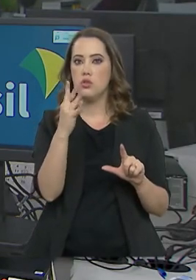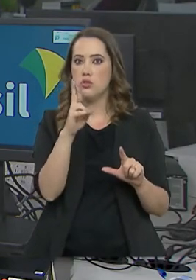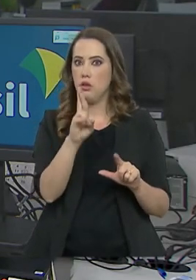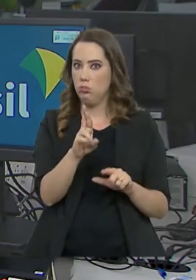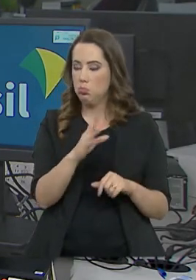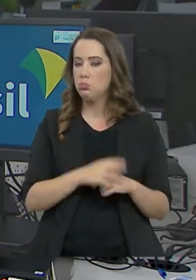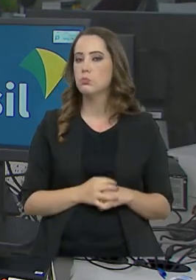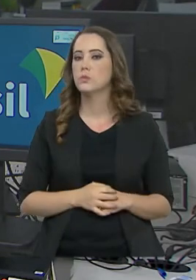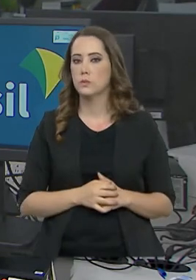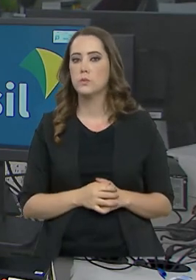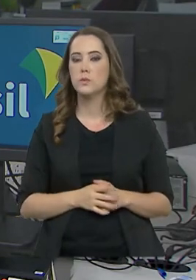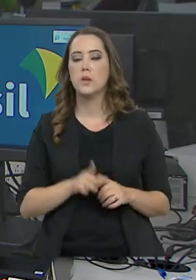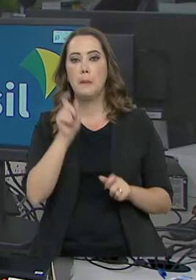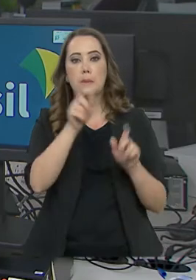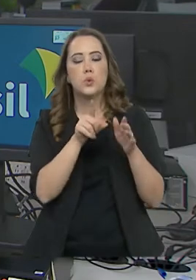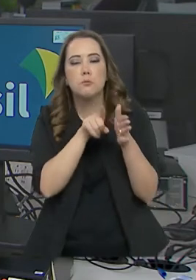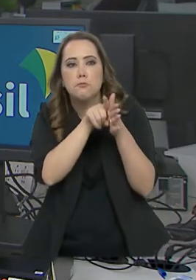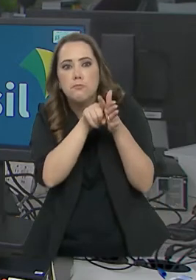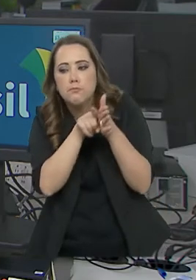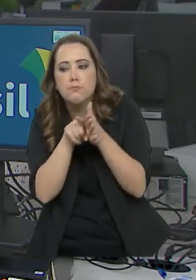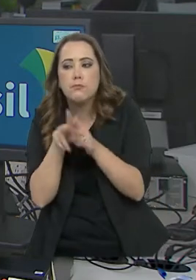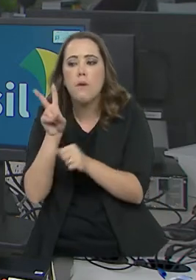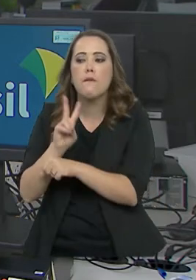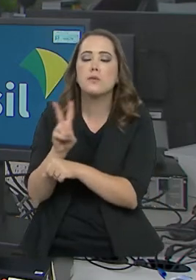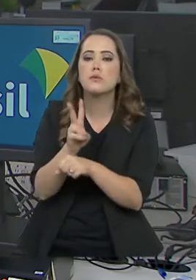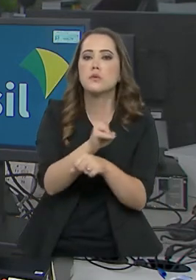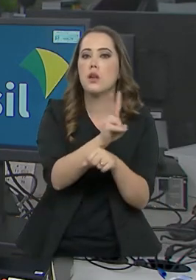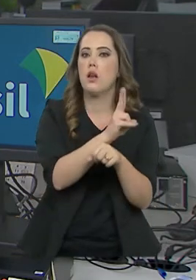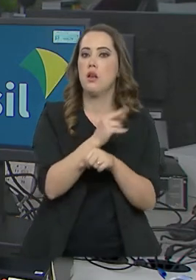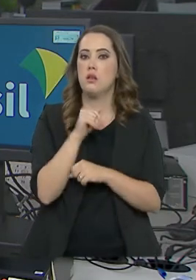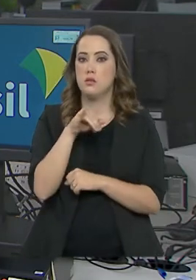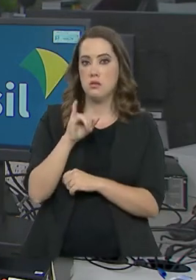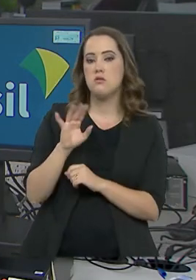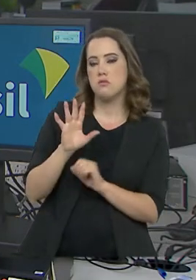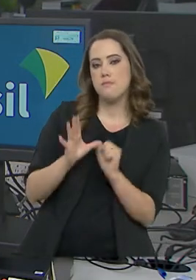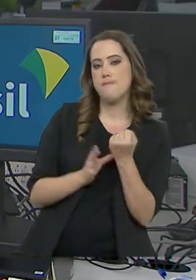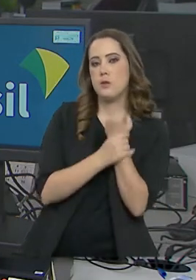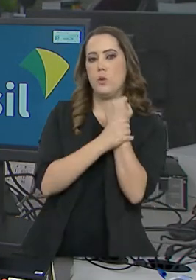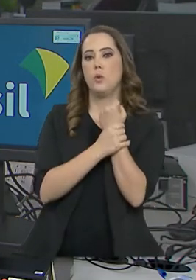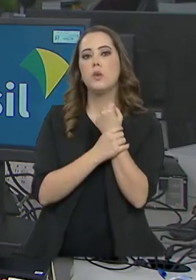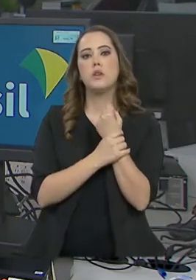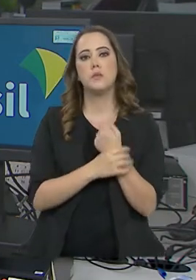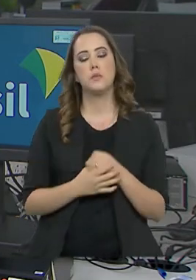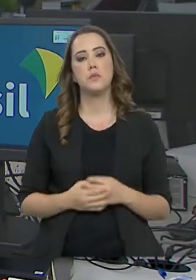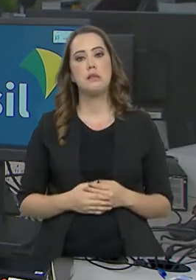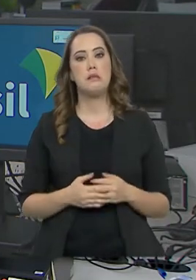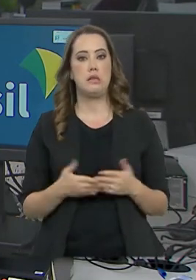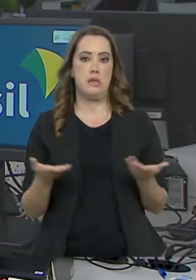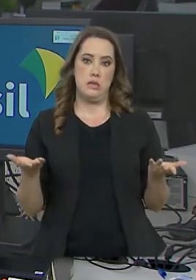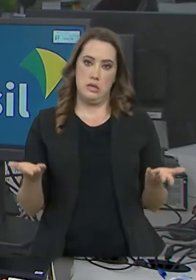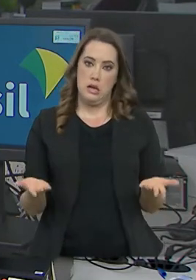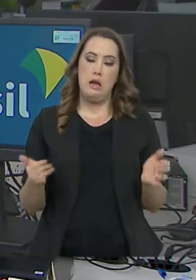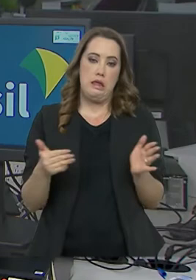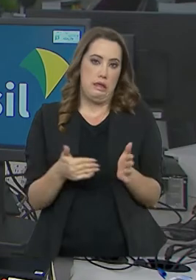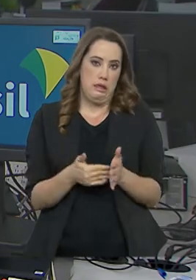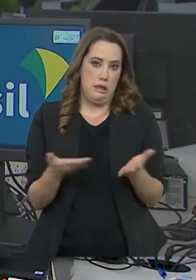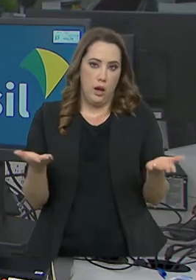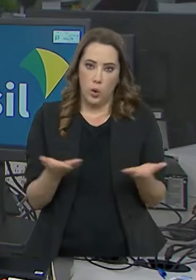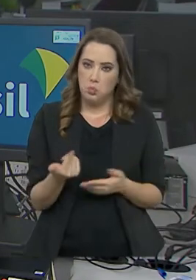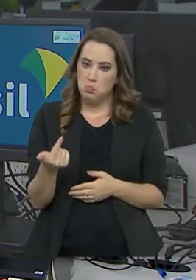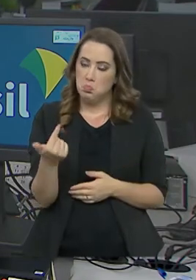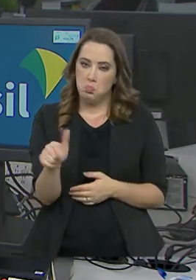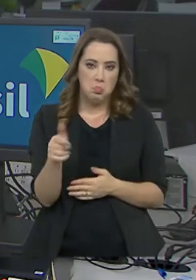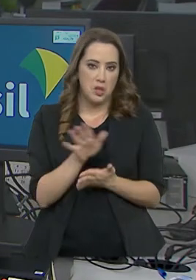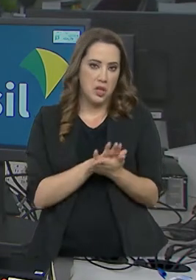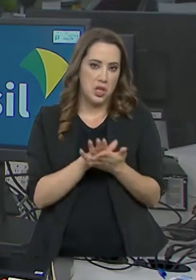de Mineração fizeram vistorias durante todo o dia para verificar a segurança das estruturas na região. E, segundo a agência, até